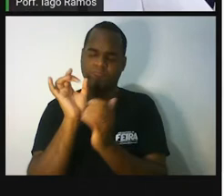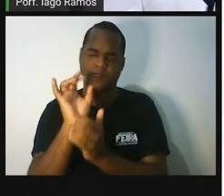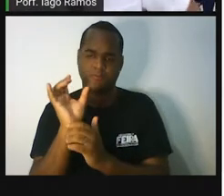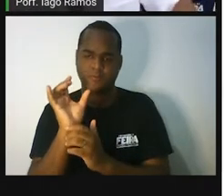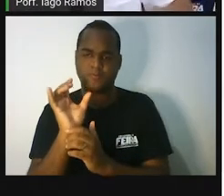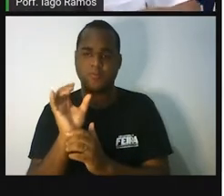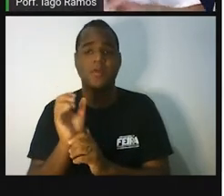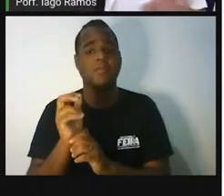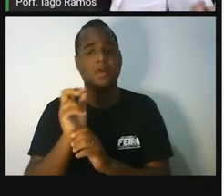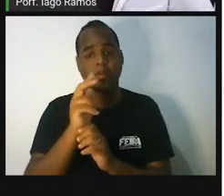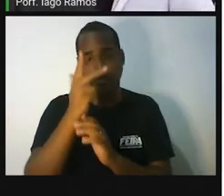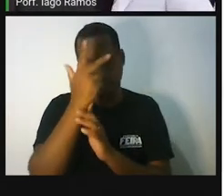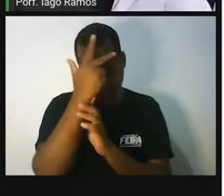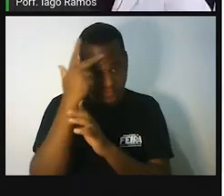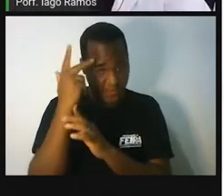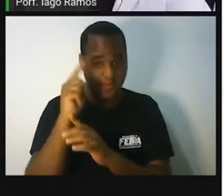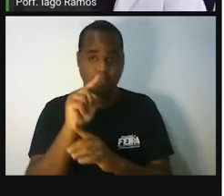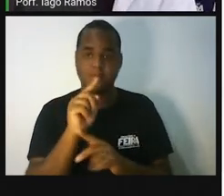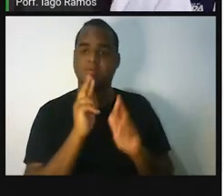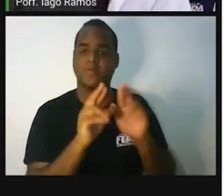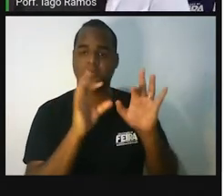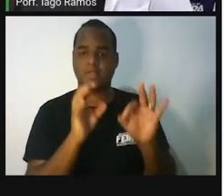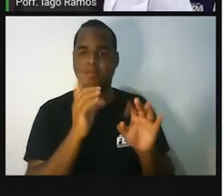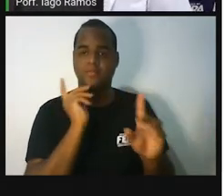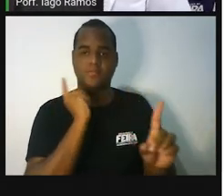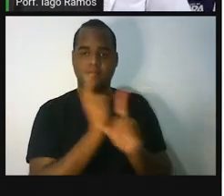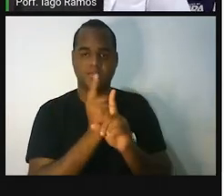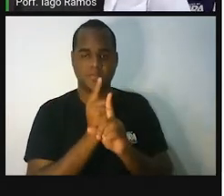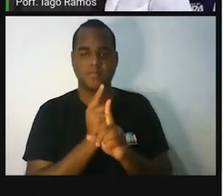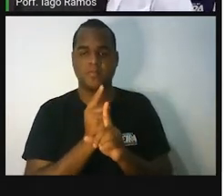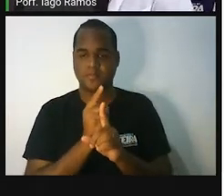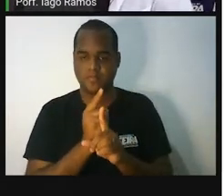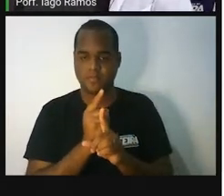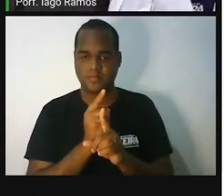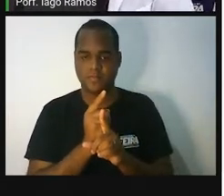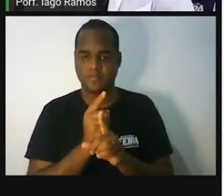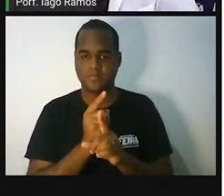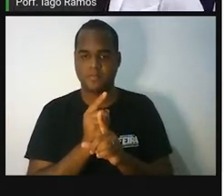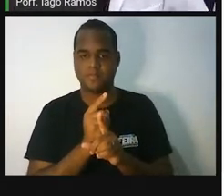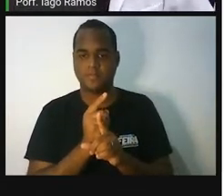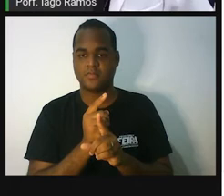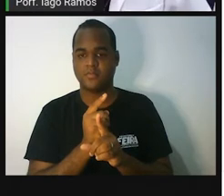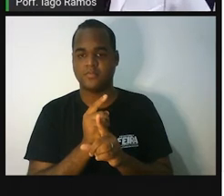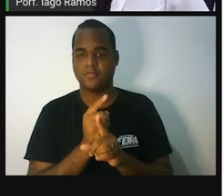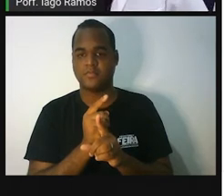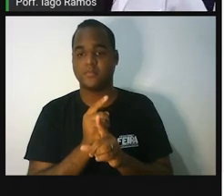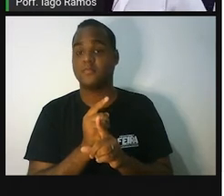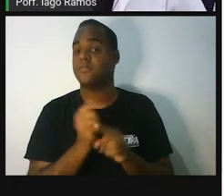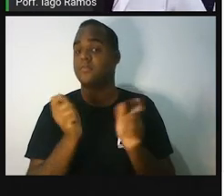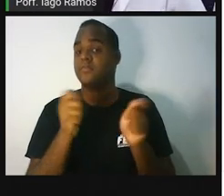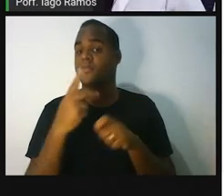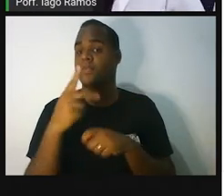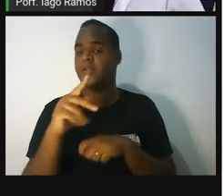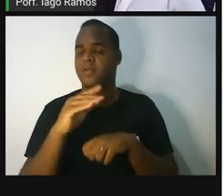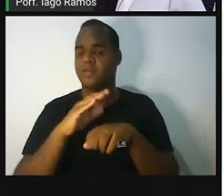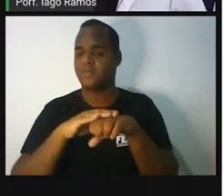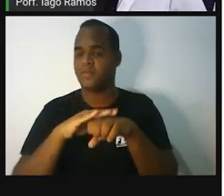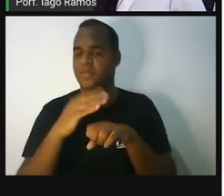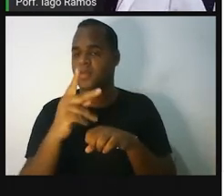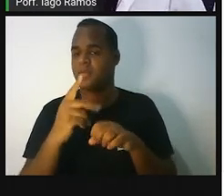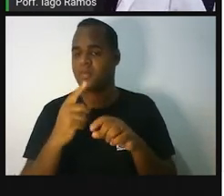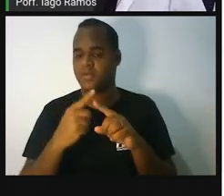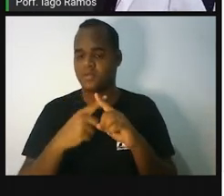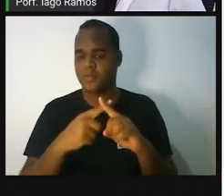Mas a pessoa vai pegar lá o resultado que ela achou, certo? E vai multiplicar por 20,